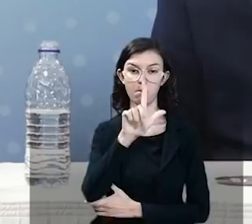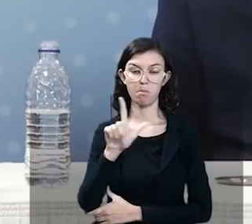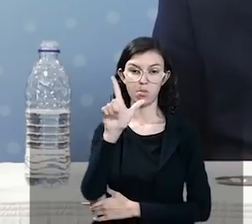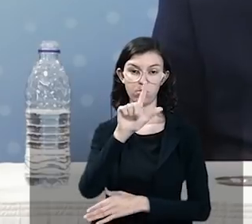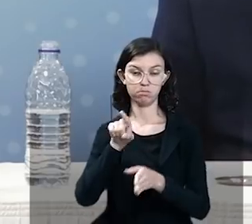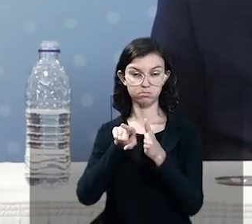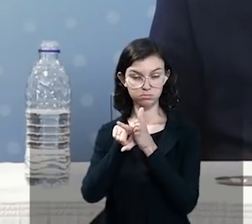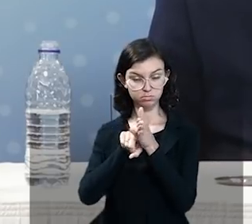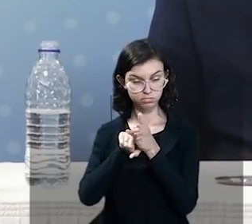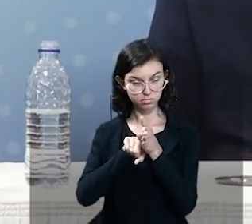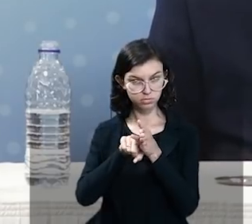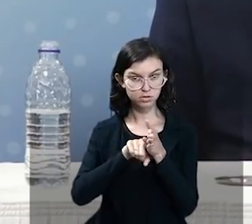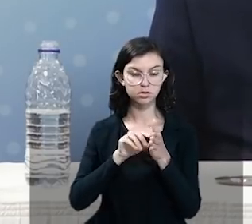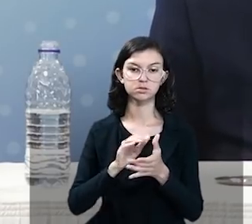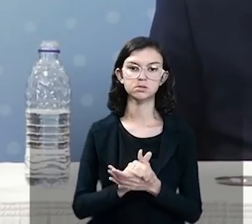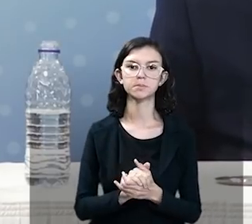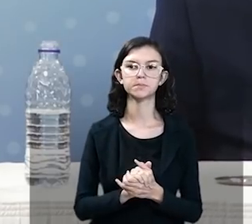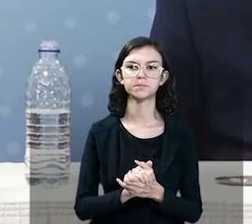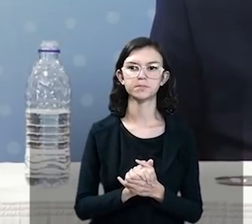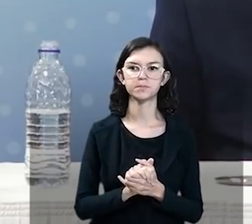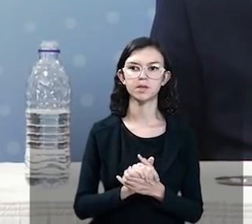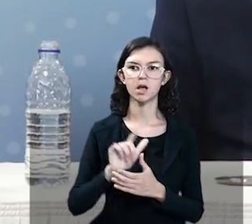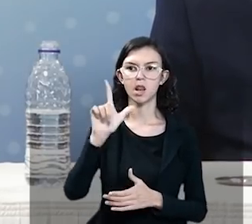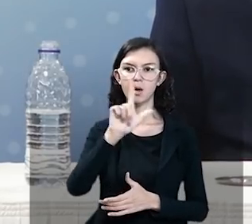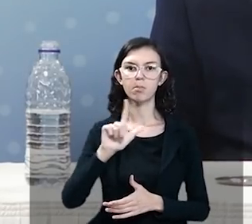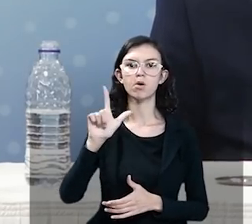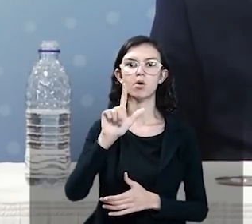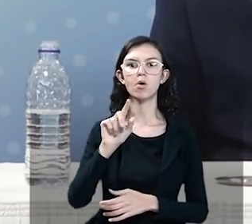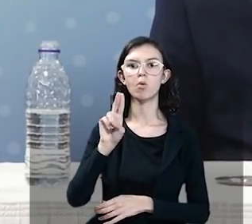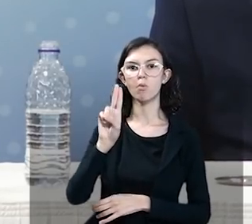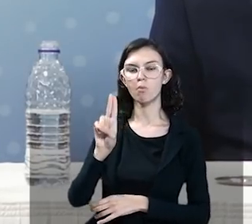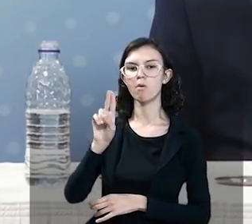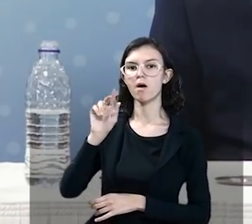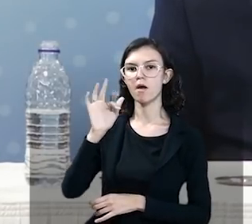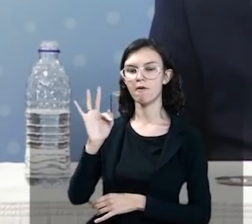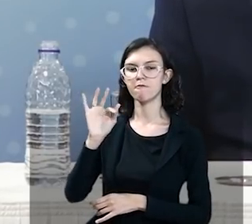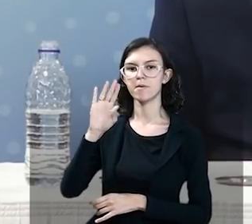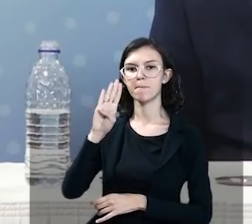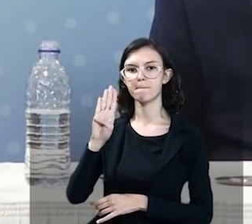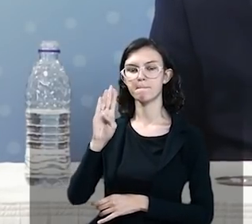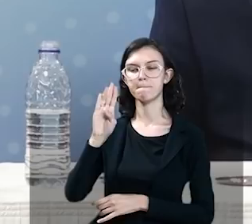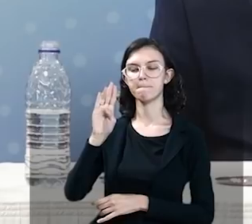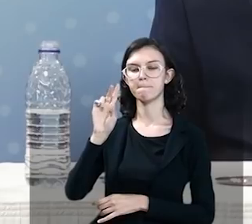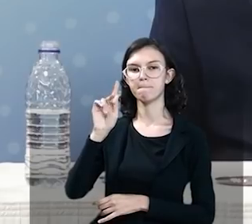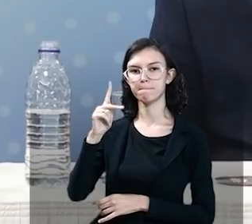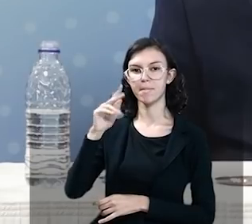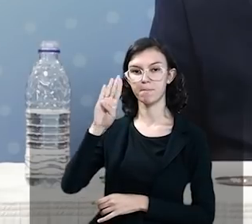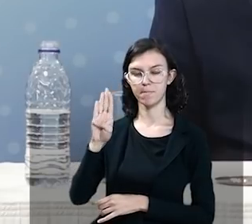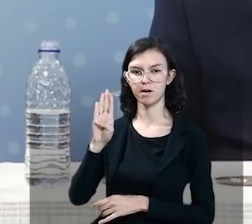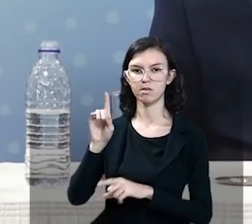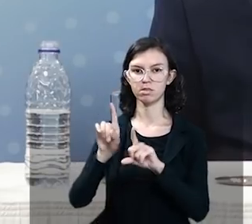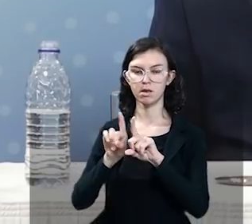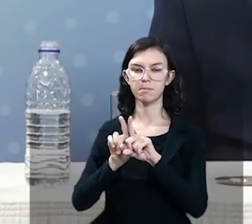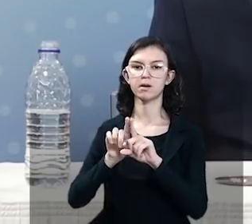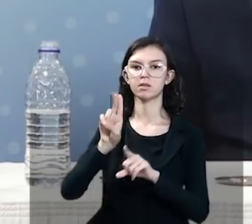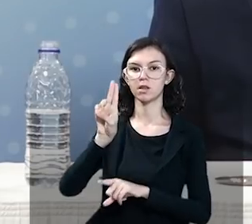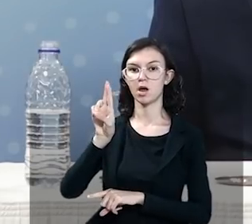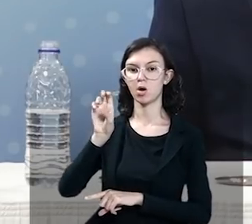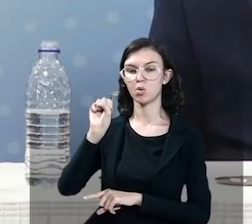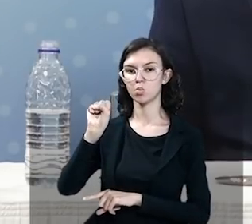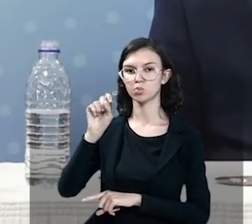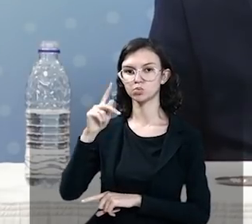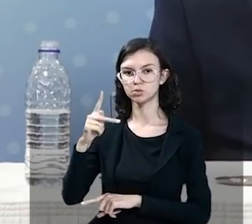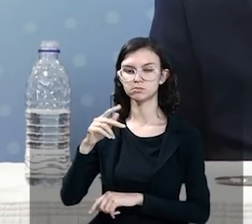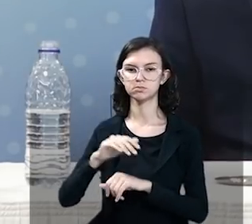pesquisa, que foi o laboratório de pesquisa da UFPB e o laboratório do LARC da USP. Lá em